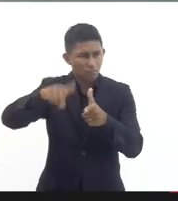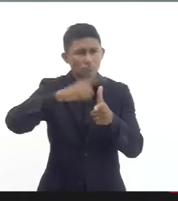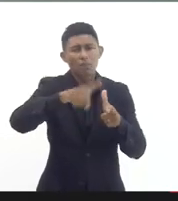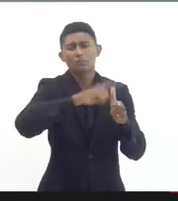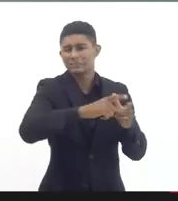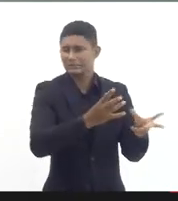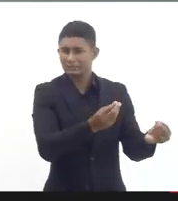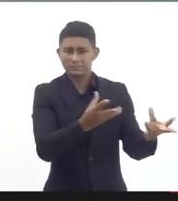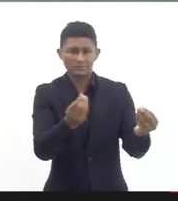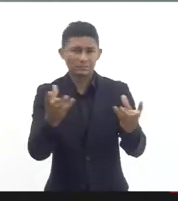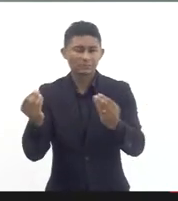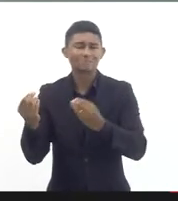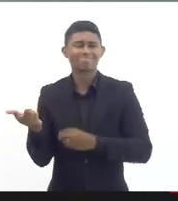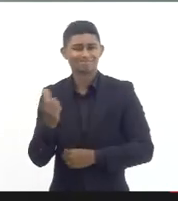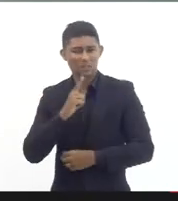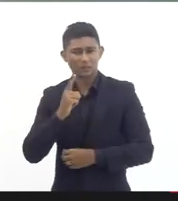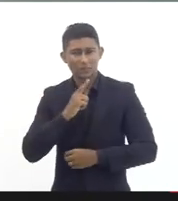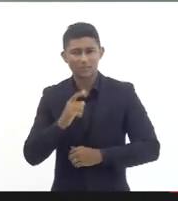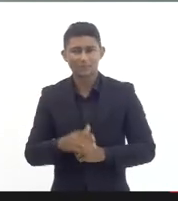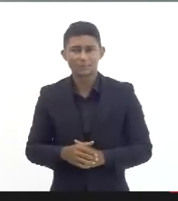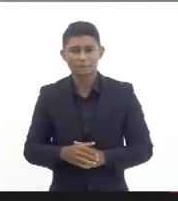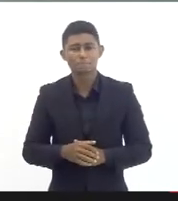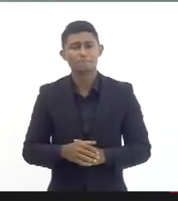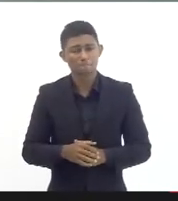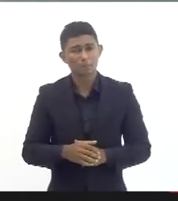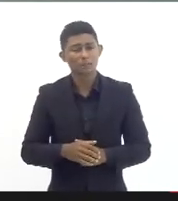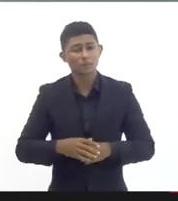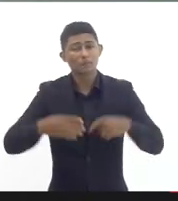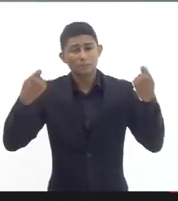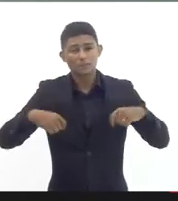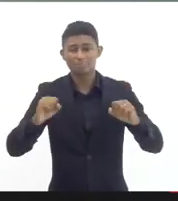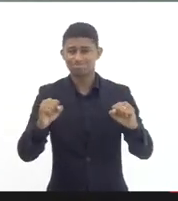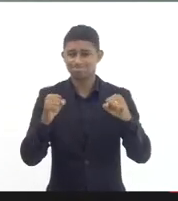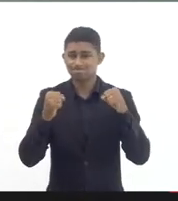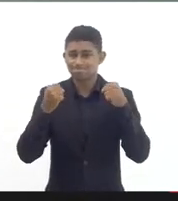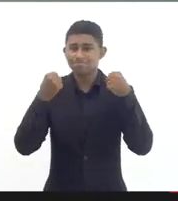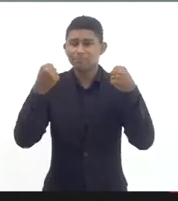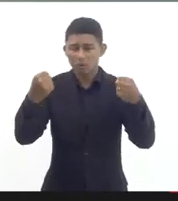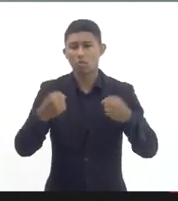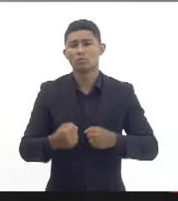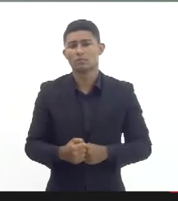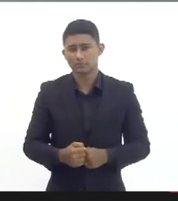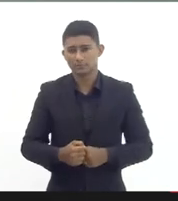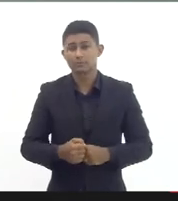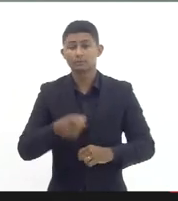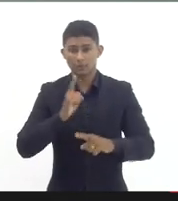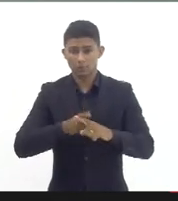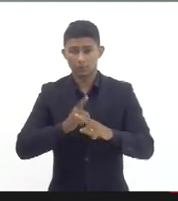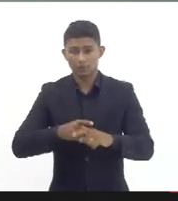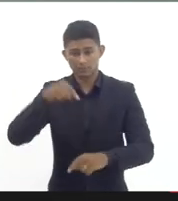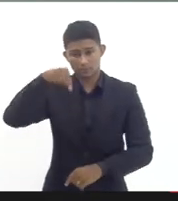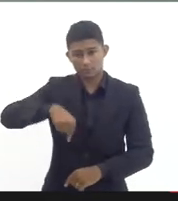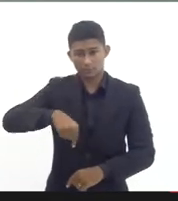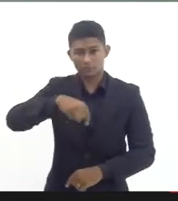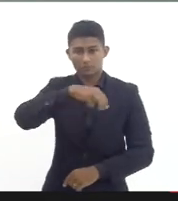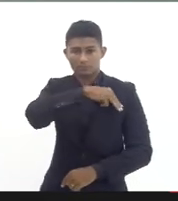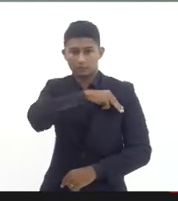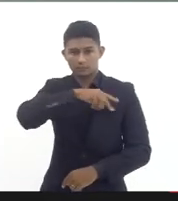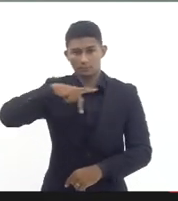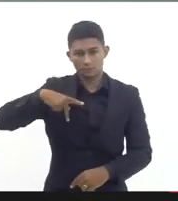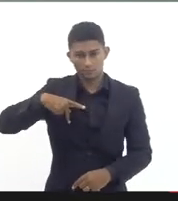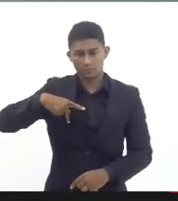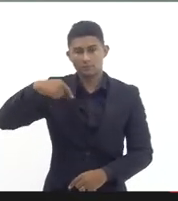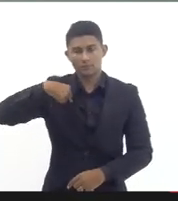e eu digo isso porque nós temos deputado Flávio Serafini no Ministério Público e eu falo como